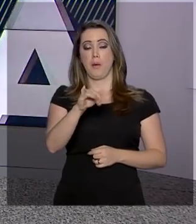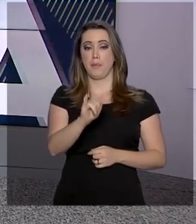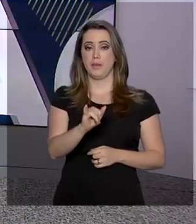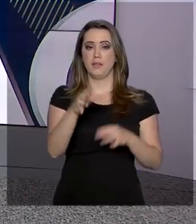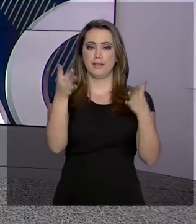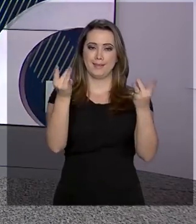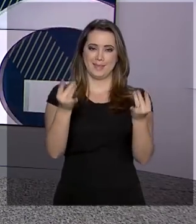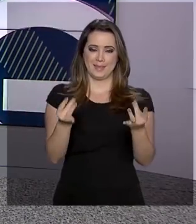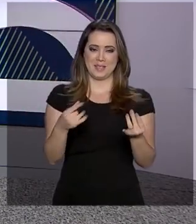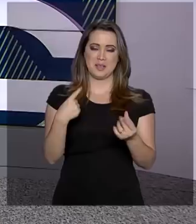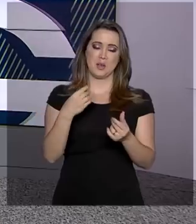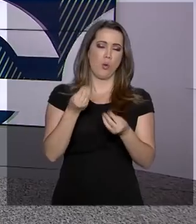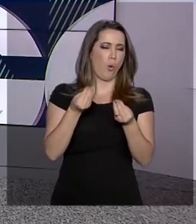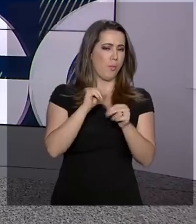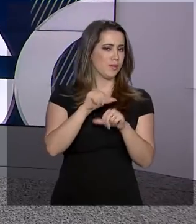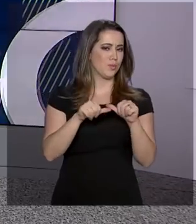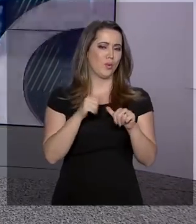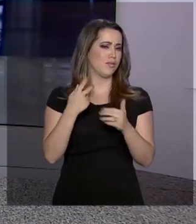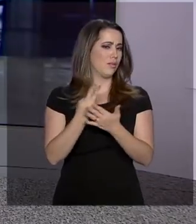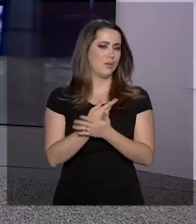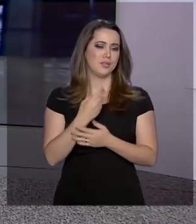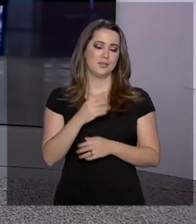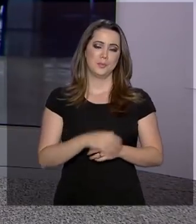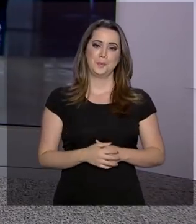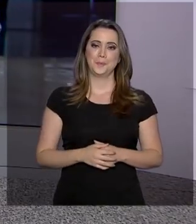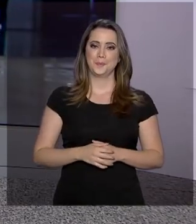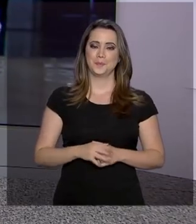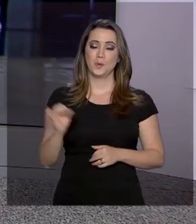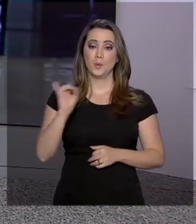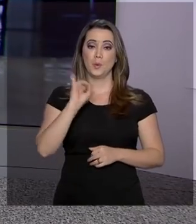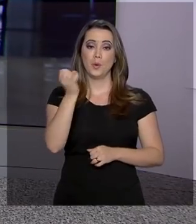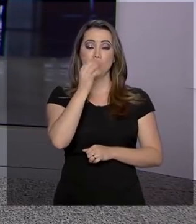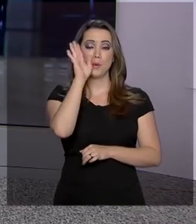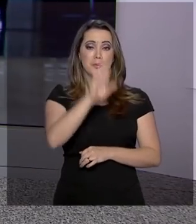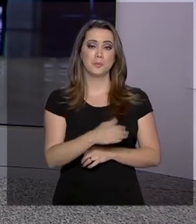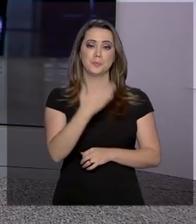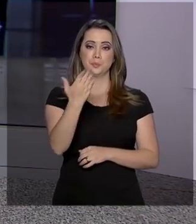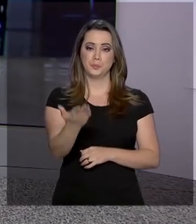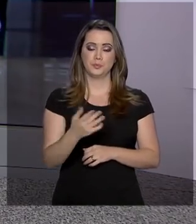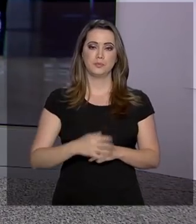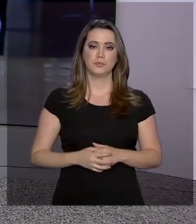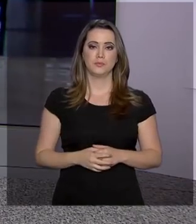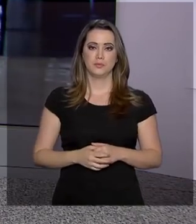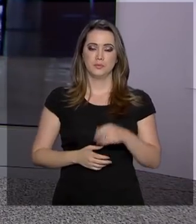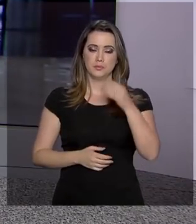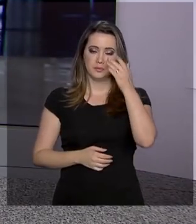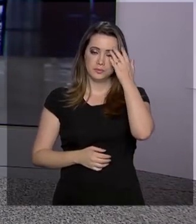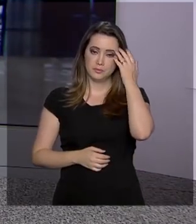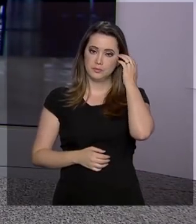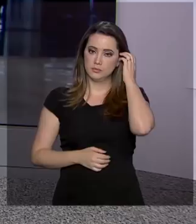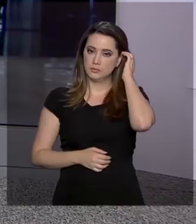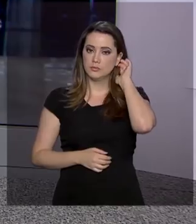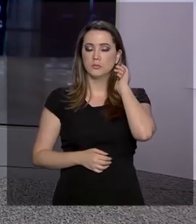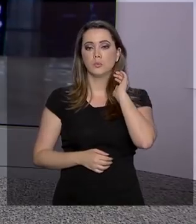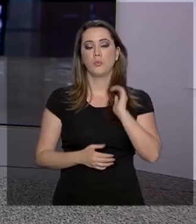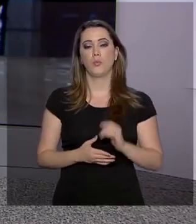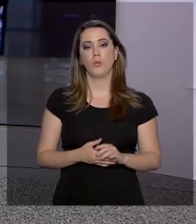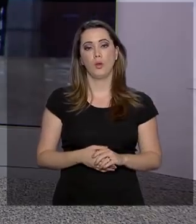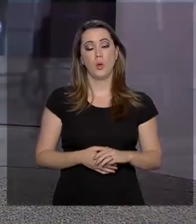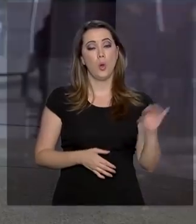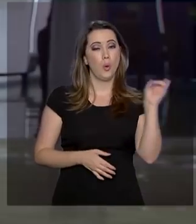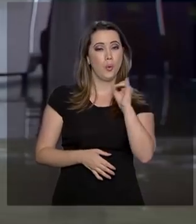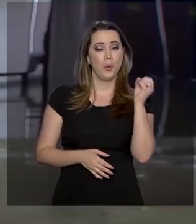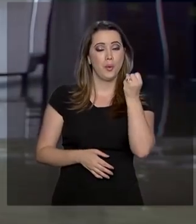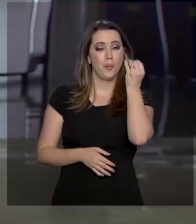e vai contar sobre as mudanças para a gente. Oi, Gabriela, boa tarde para você. Olá, Roberto. Boa tarde. Uma boa